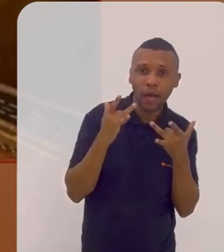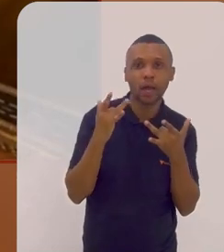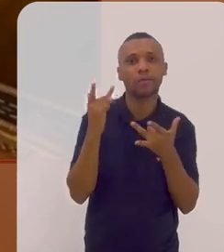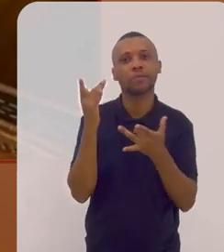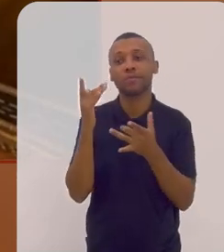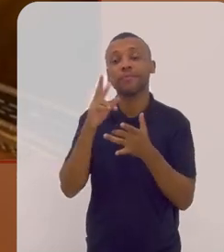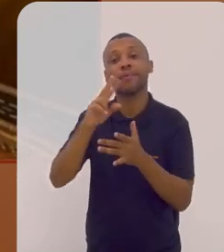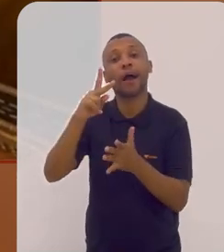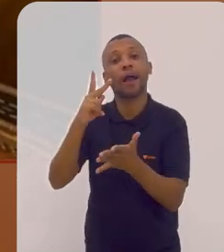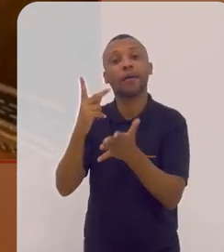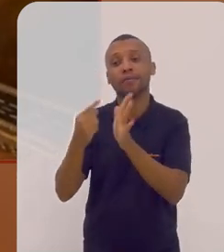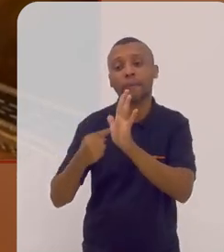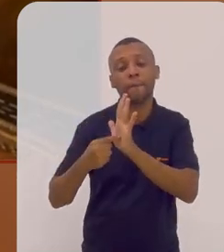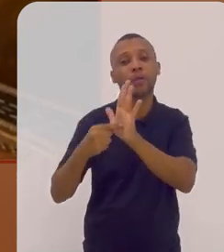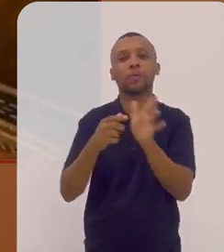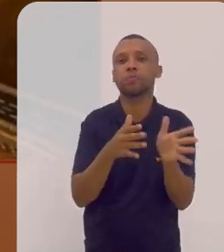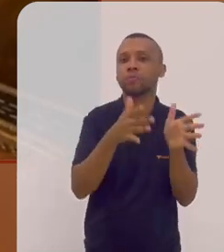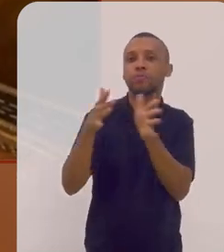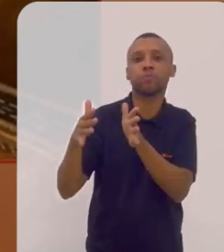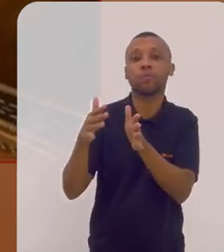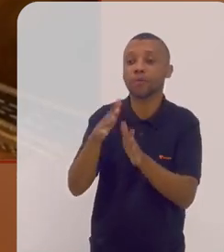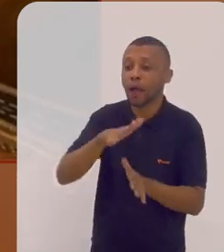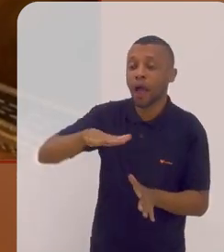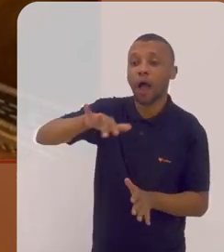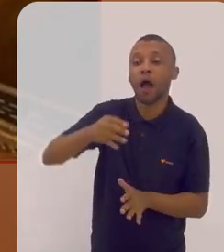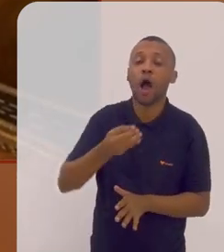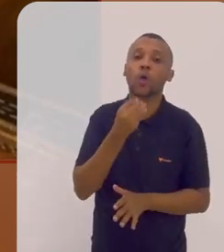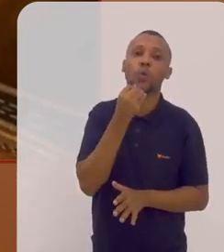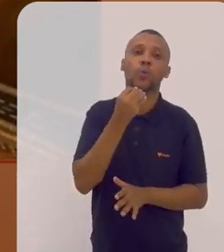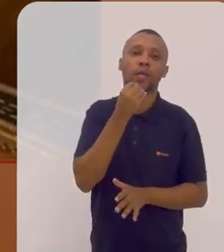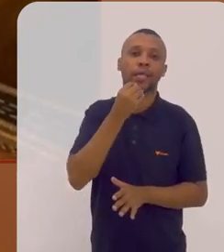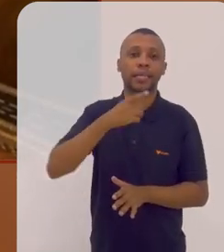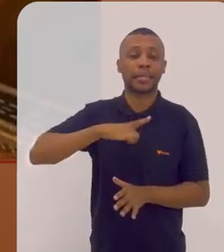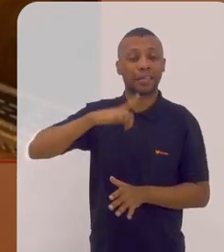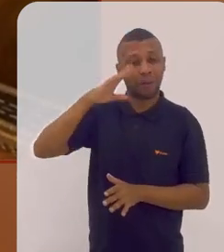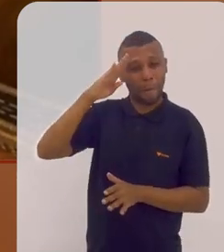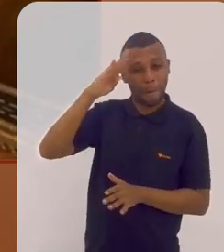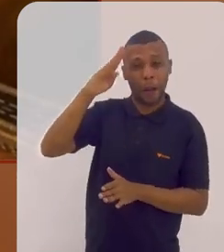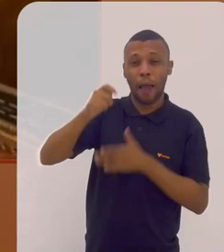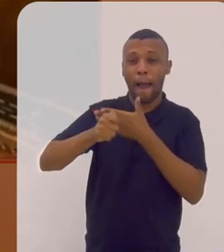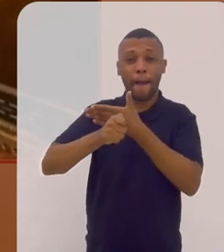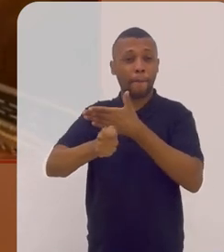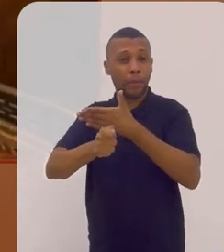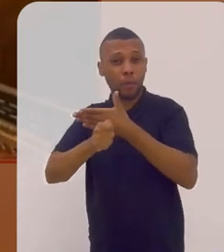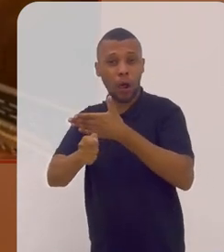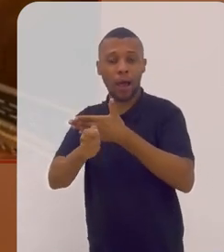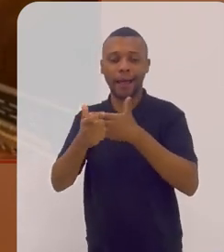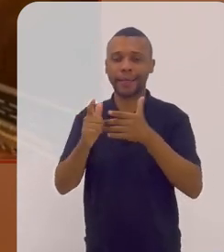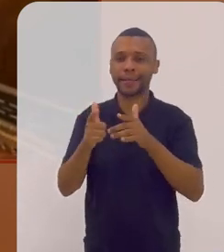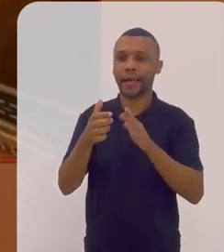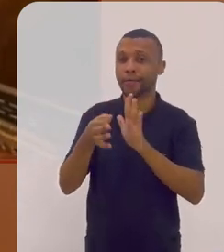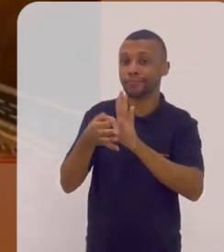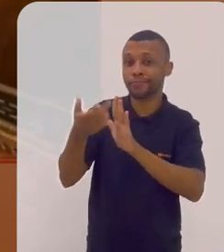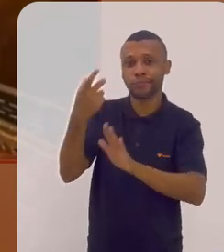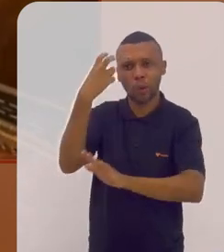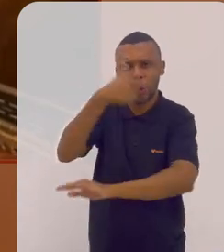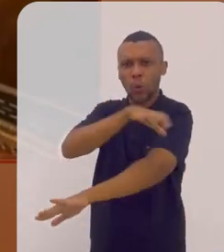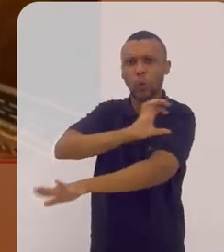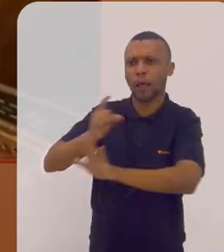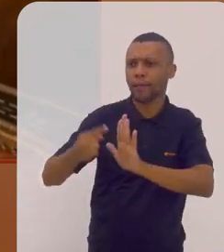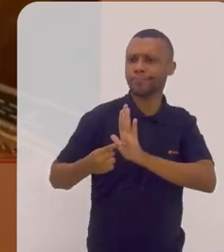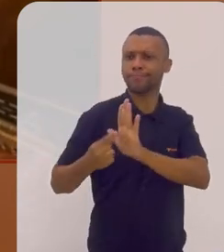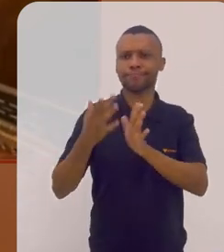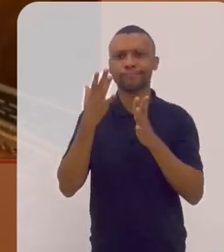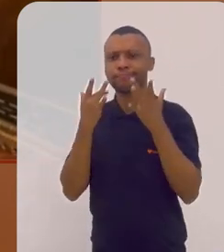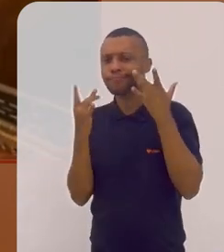espetáculo vai acontecer porque o espaço que vem sendo dado pela grande mídia a essas manifestações é